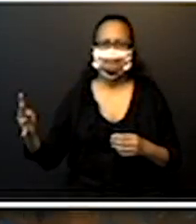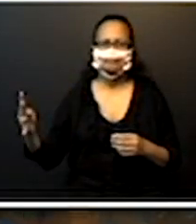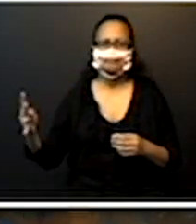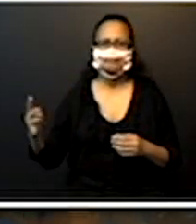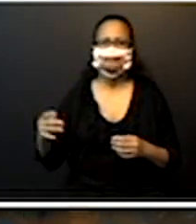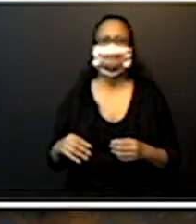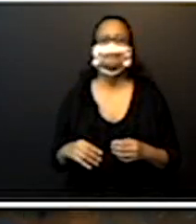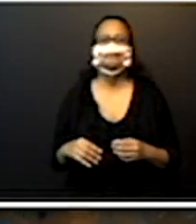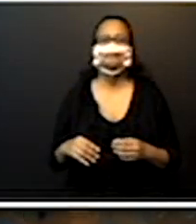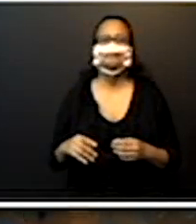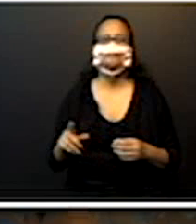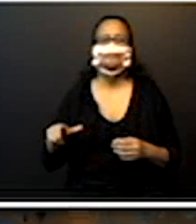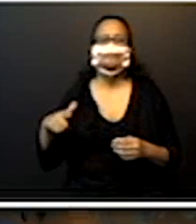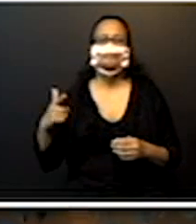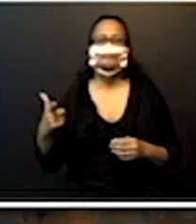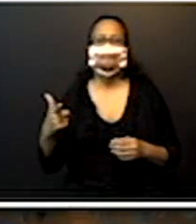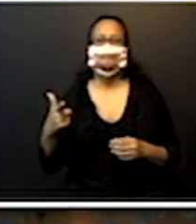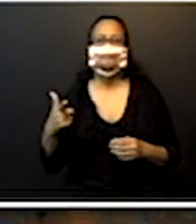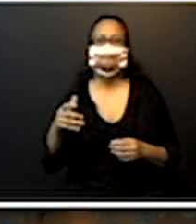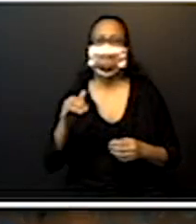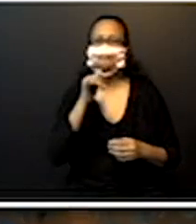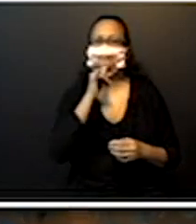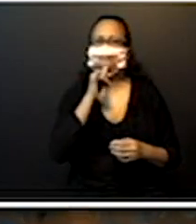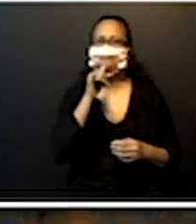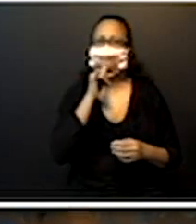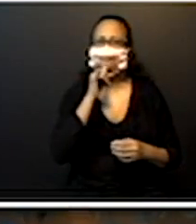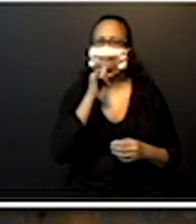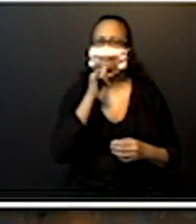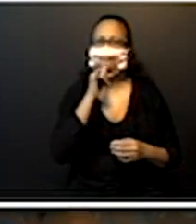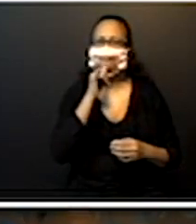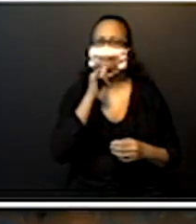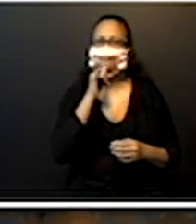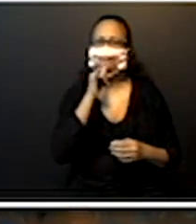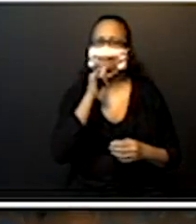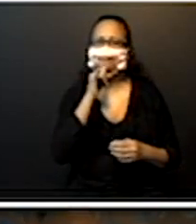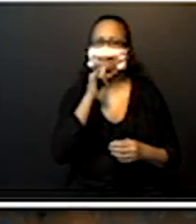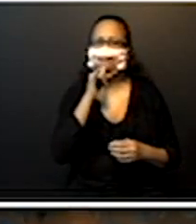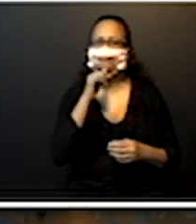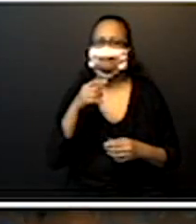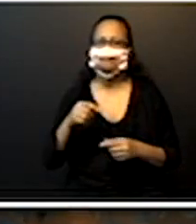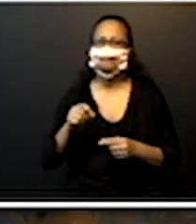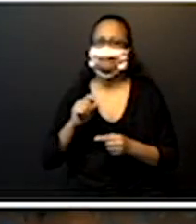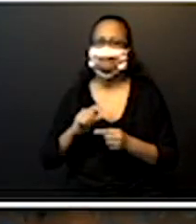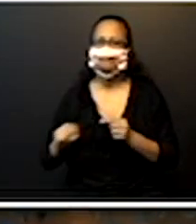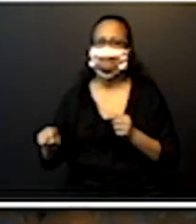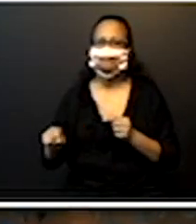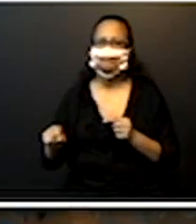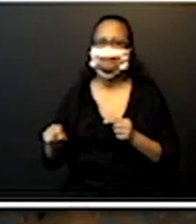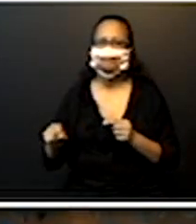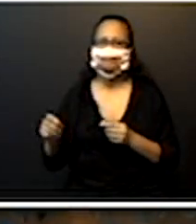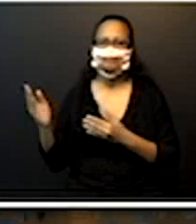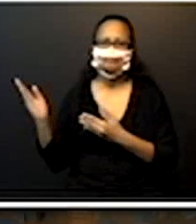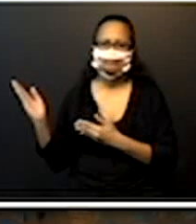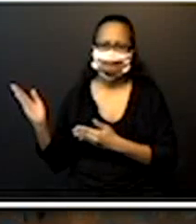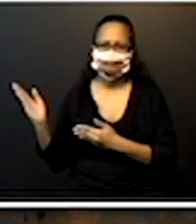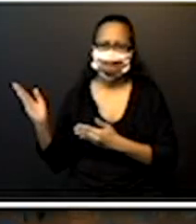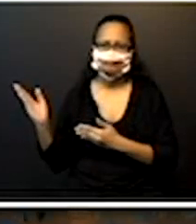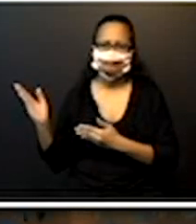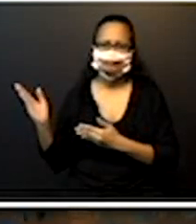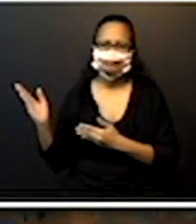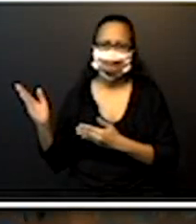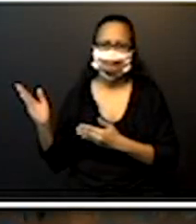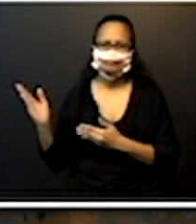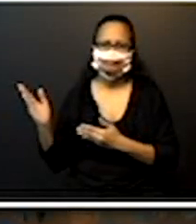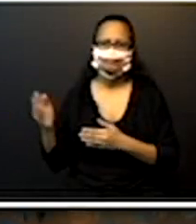Outro exemplo também é aquele agrupamento de palitinhos de fósforo. Só para mostrar que nós vamos, toda a ideia